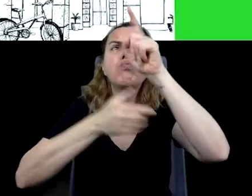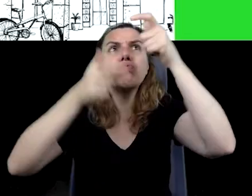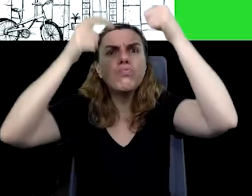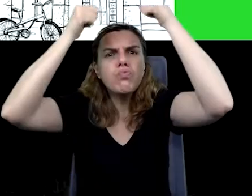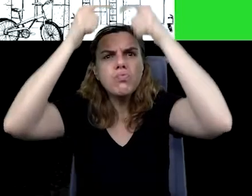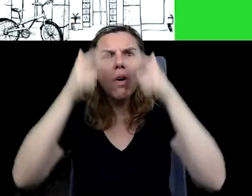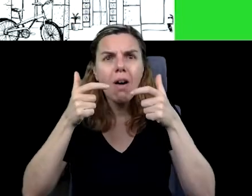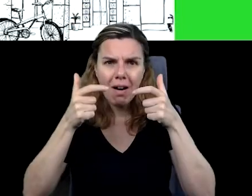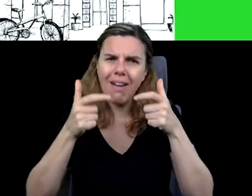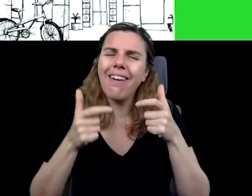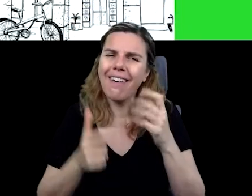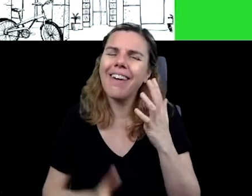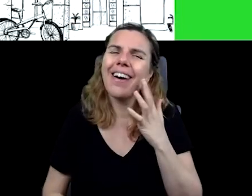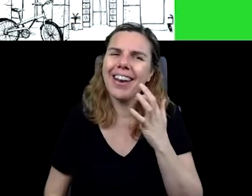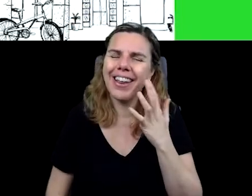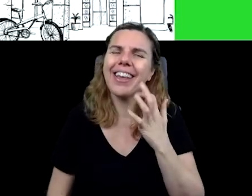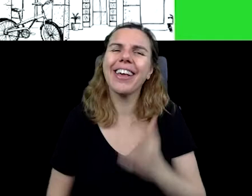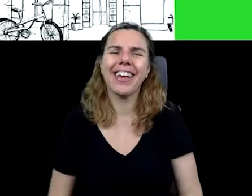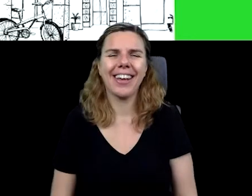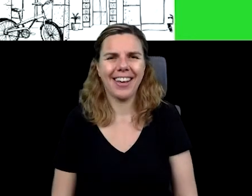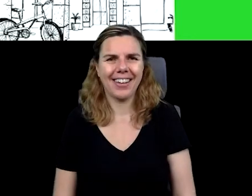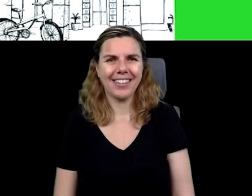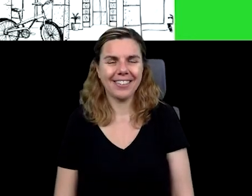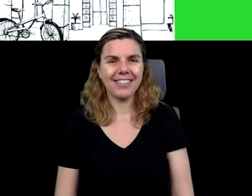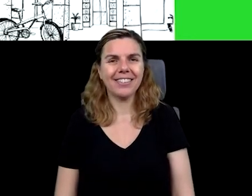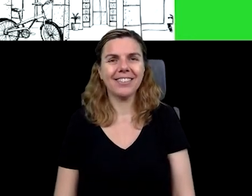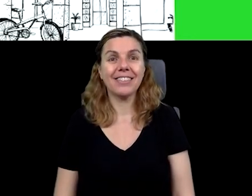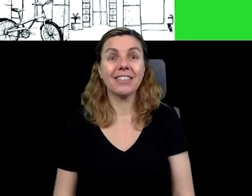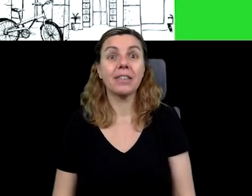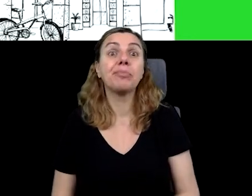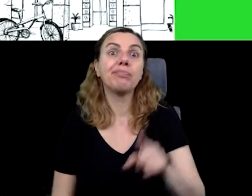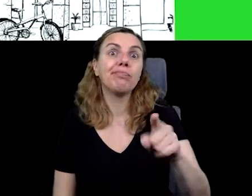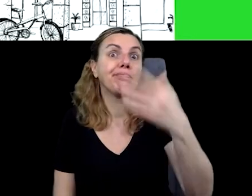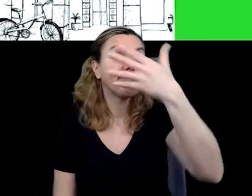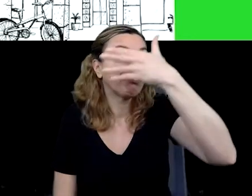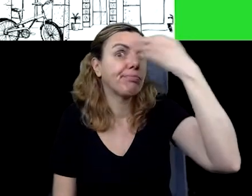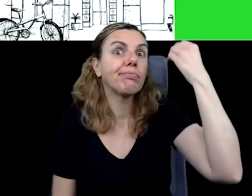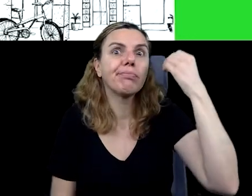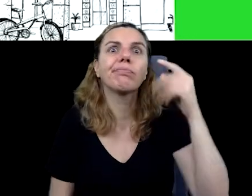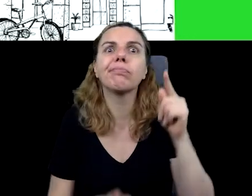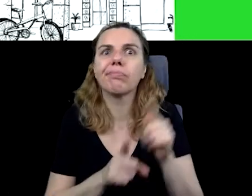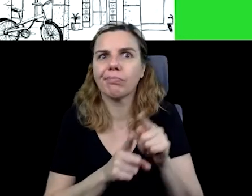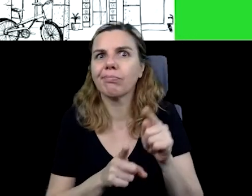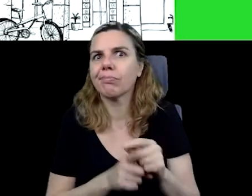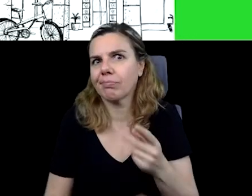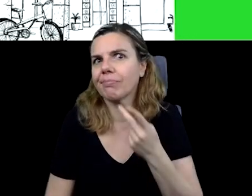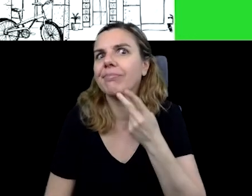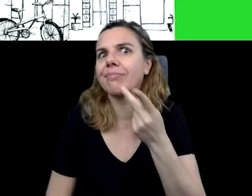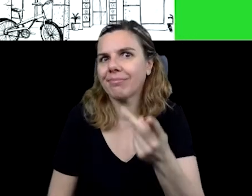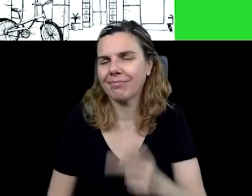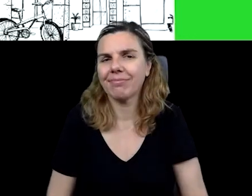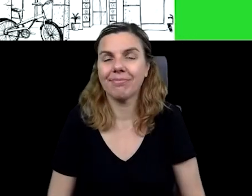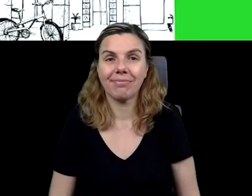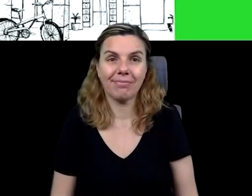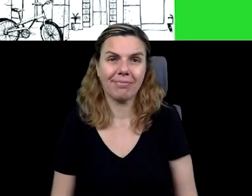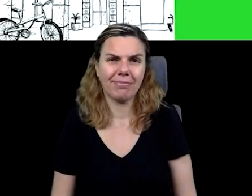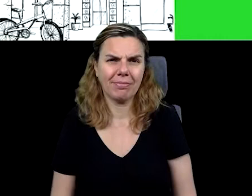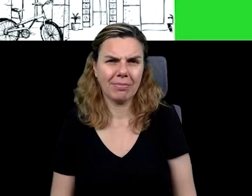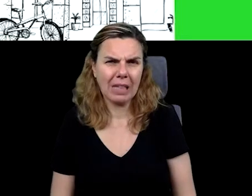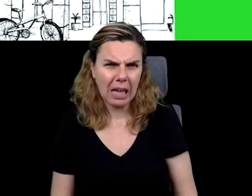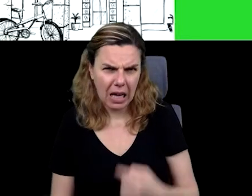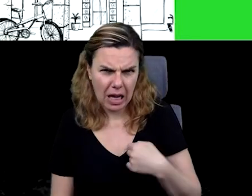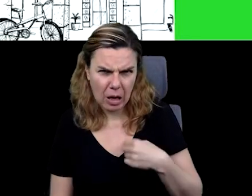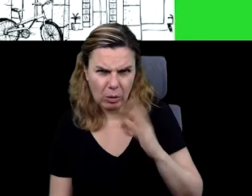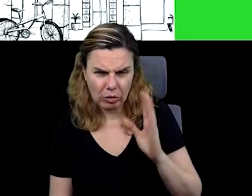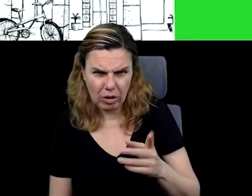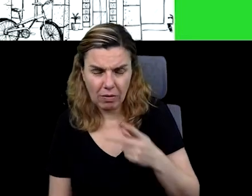Coisa bem boa, né? Ah, eu já ia me esquecendo de dizer para vocês. Eu disse para vocês que